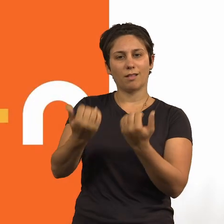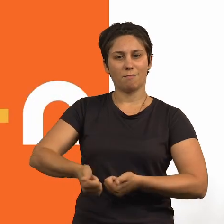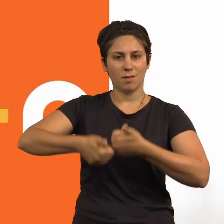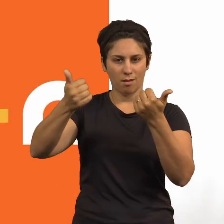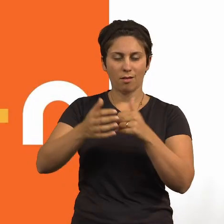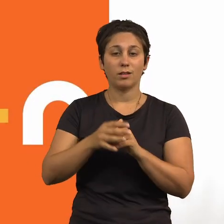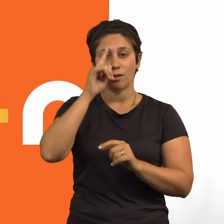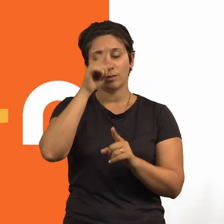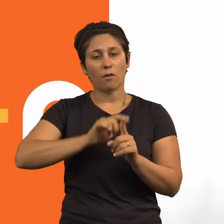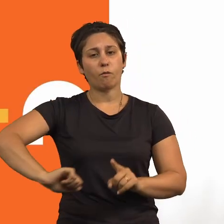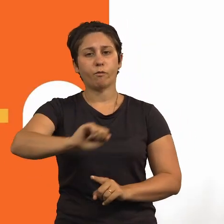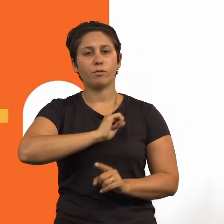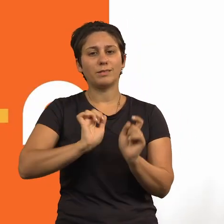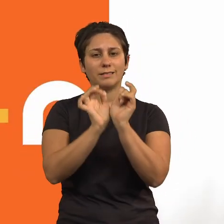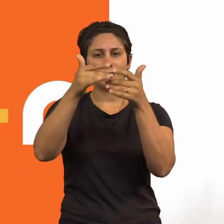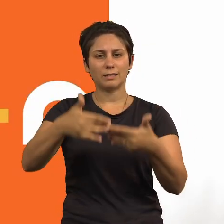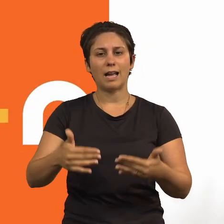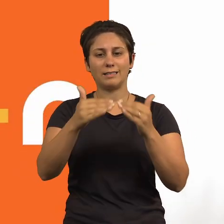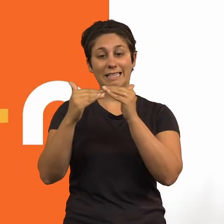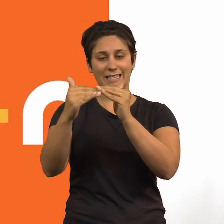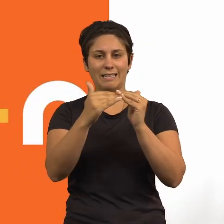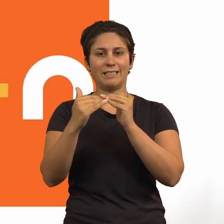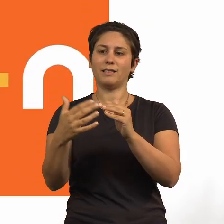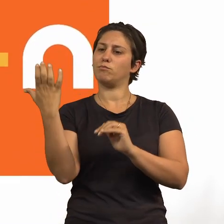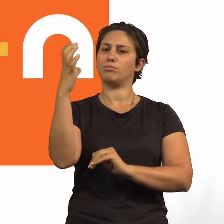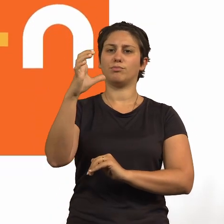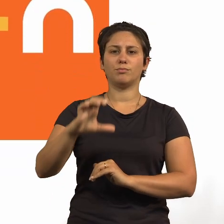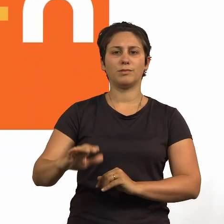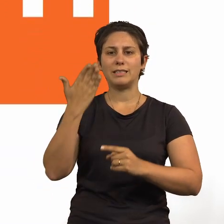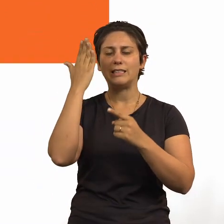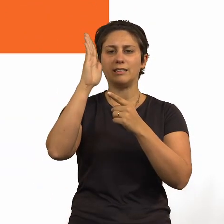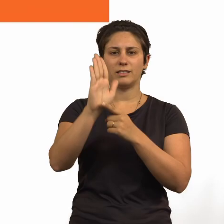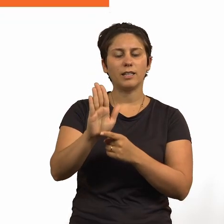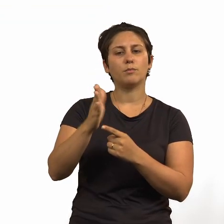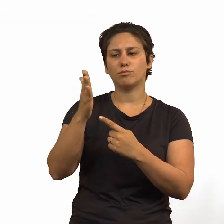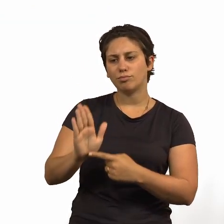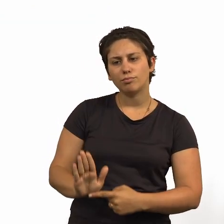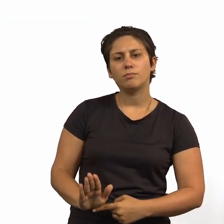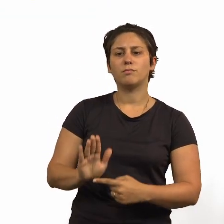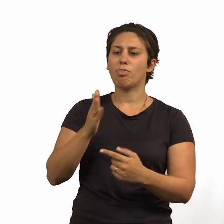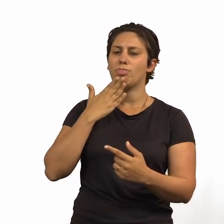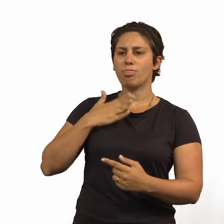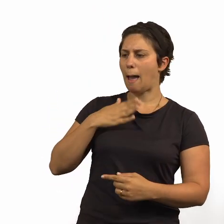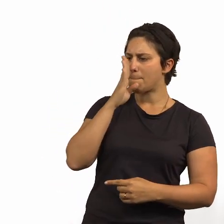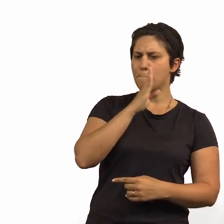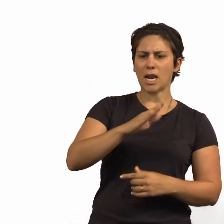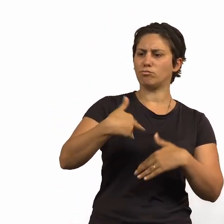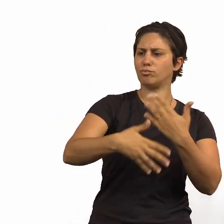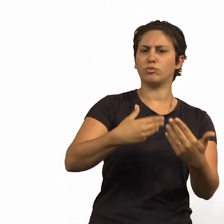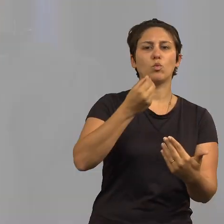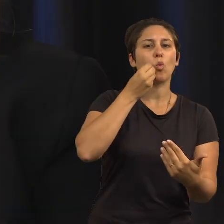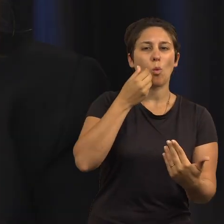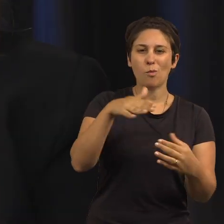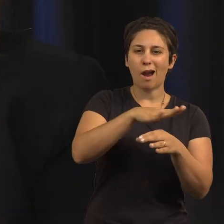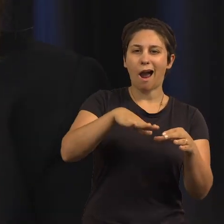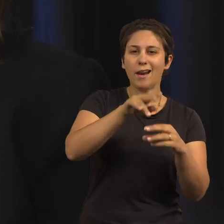de Kinder, como exemplos de como se pode colocar em prática a partir das diferentes áreas disciplinares, esta perspectiva